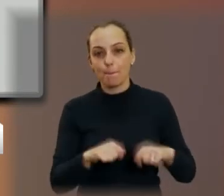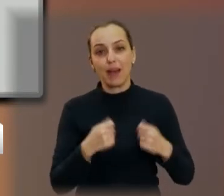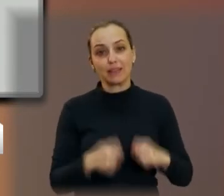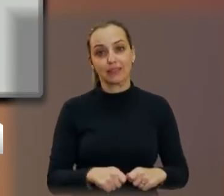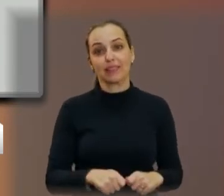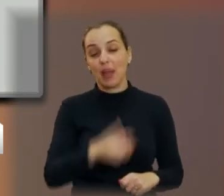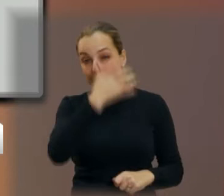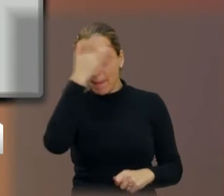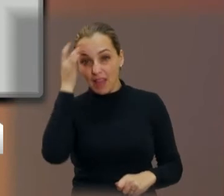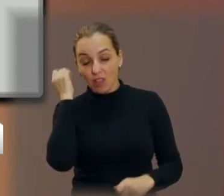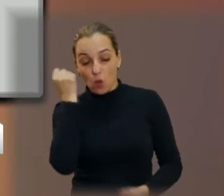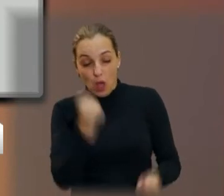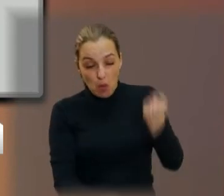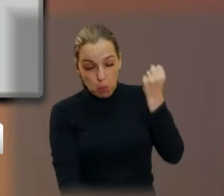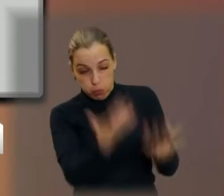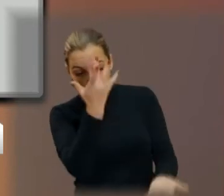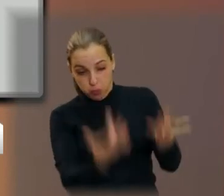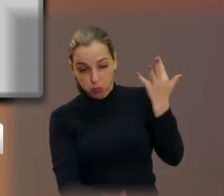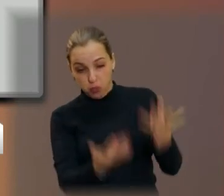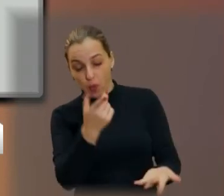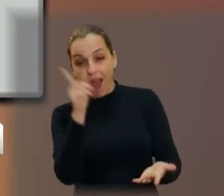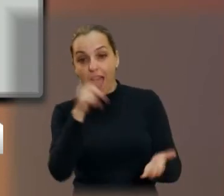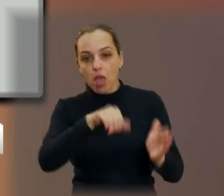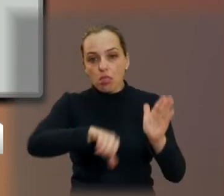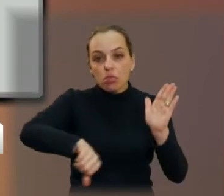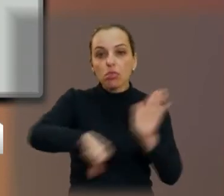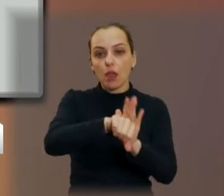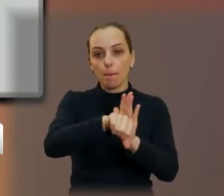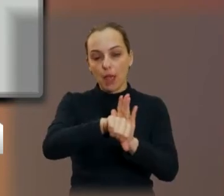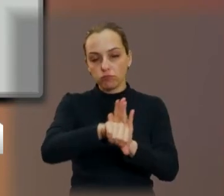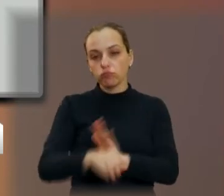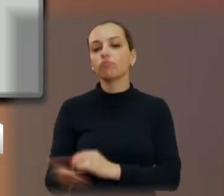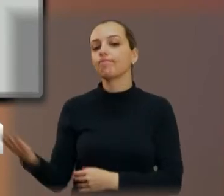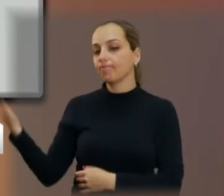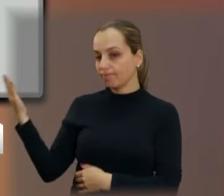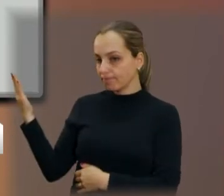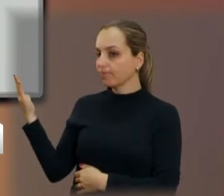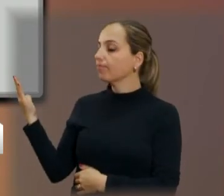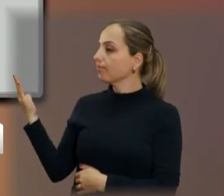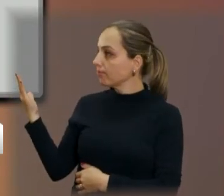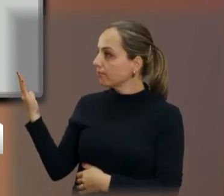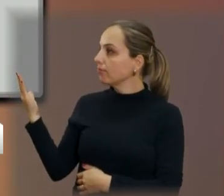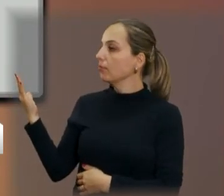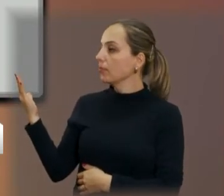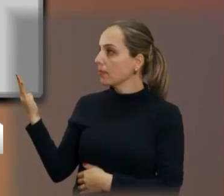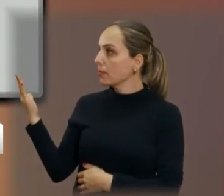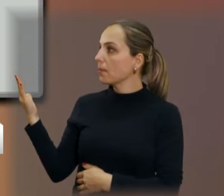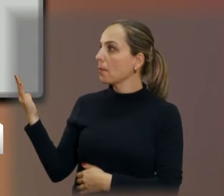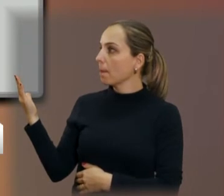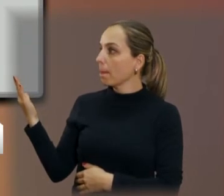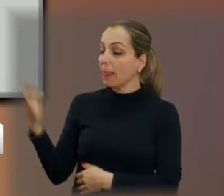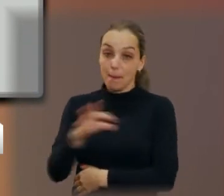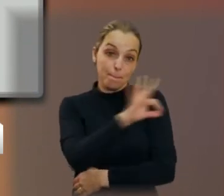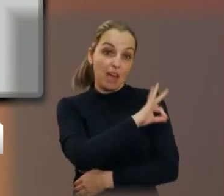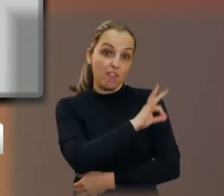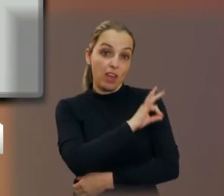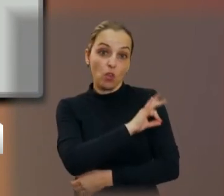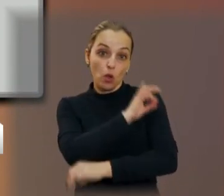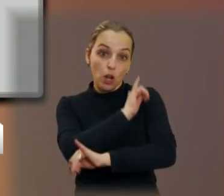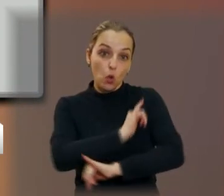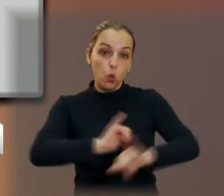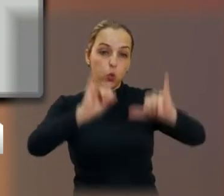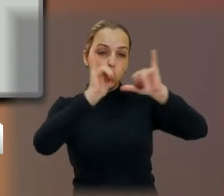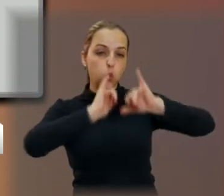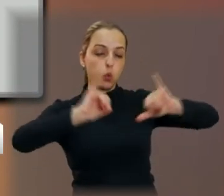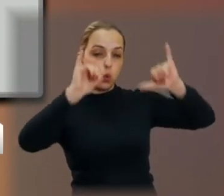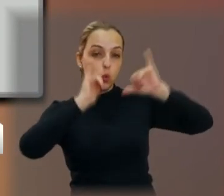brincadeira. Fogo é crime, como está nessa foto aí que a Prefeitura está divulgando como campanha. Então, se você visualizar